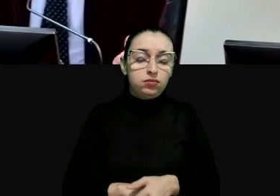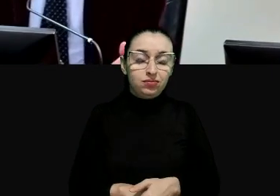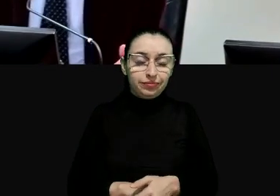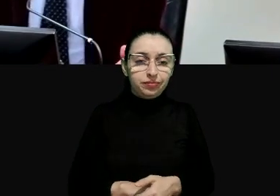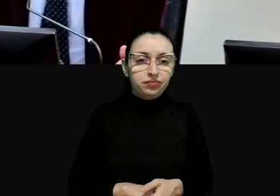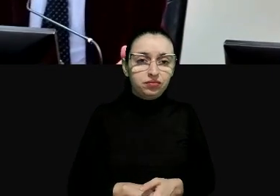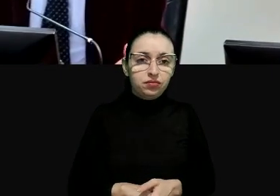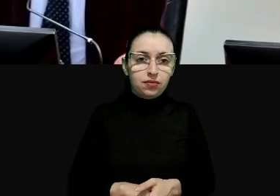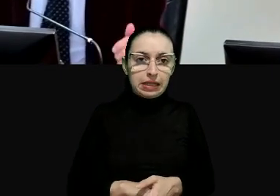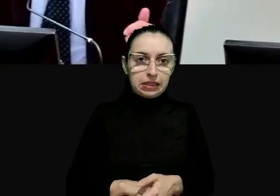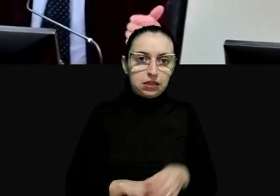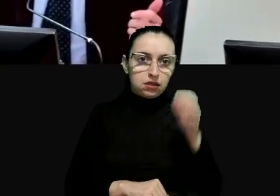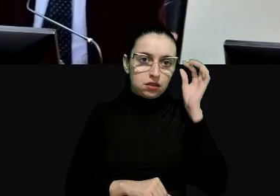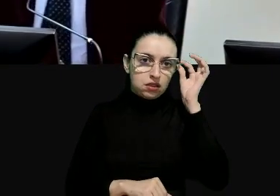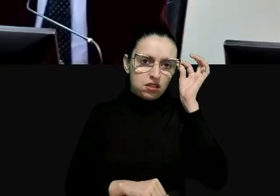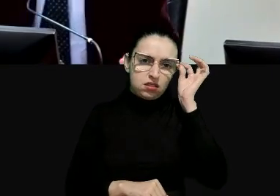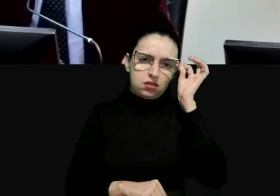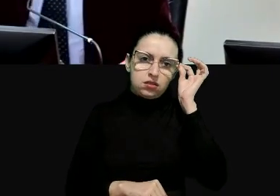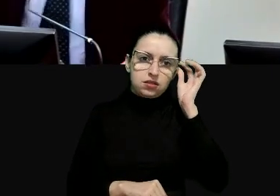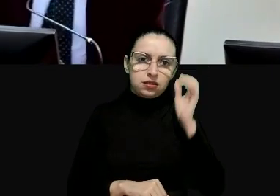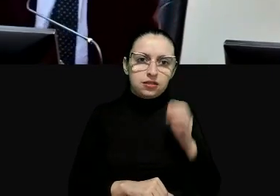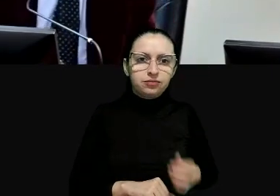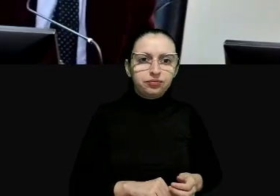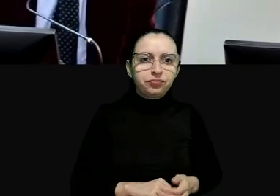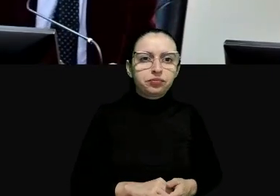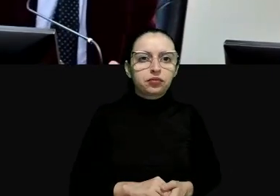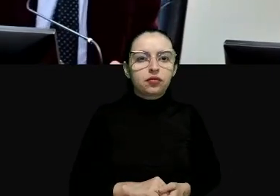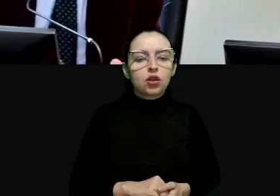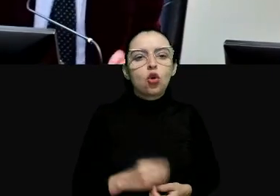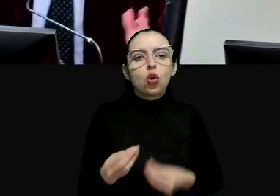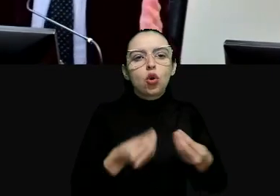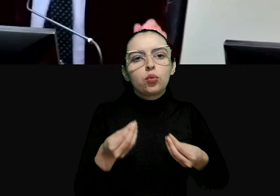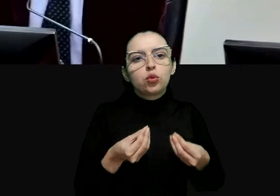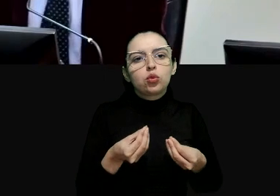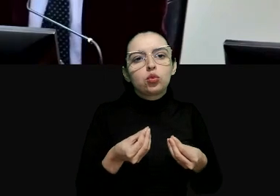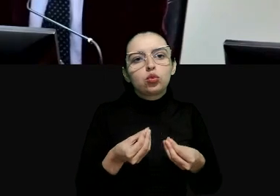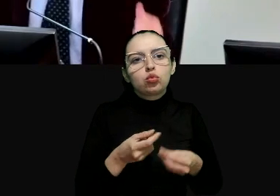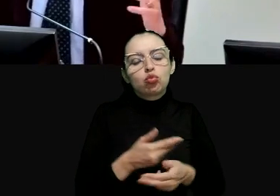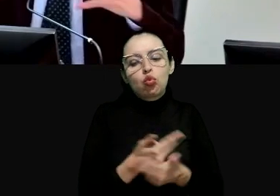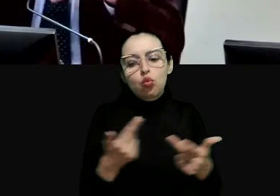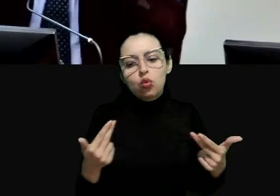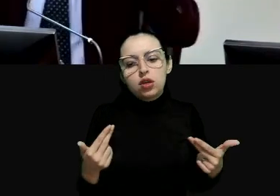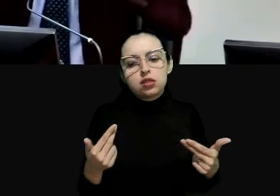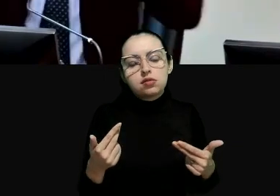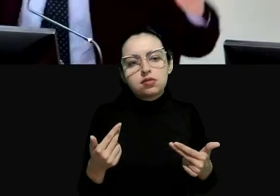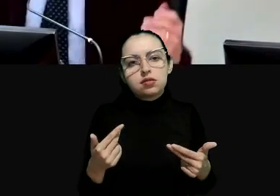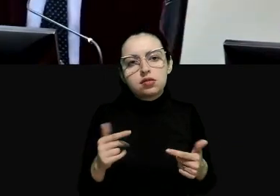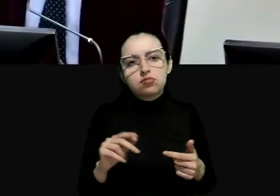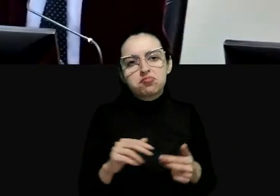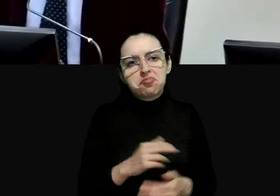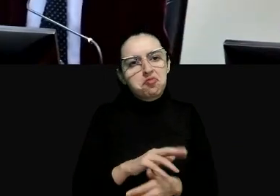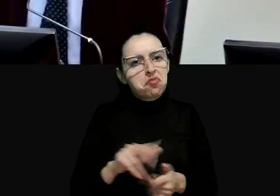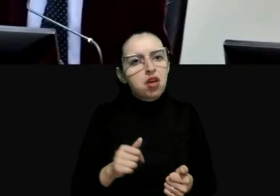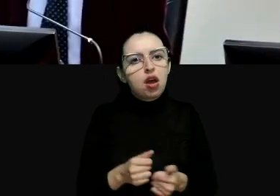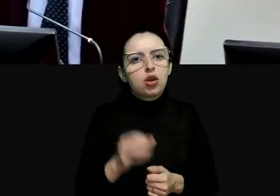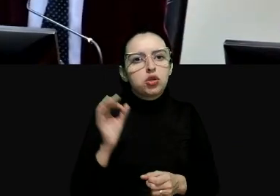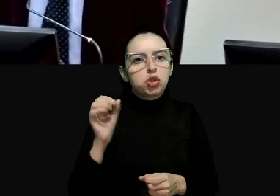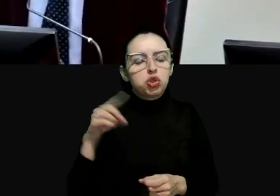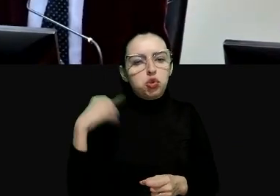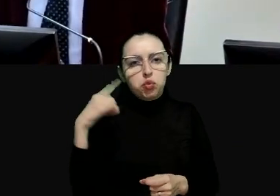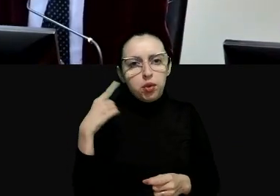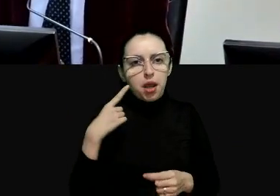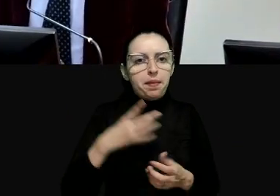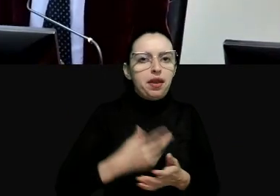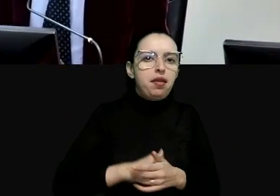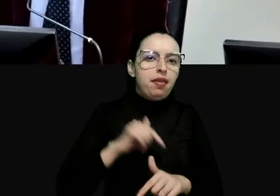algo que fazem vocês como juezes e que hacemos todos nós que somos abogados